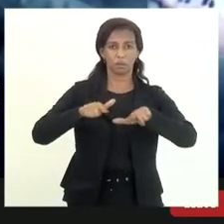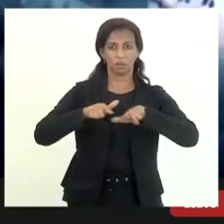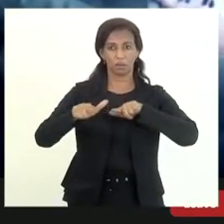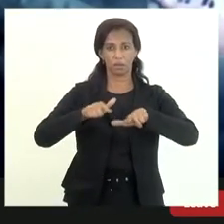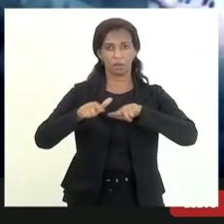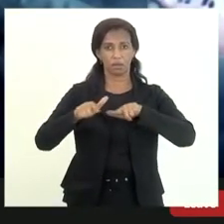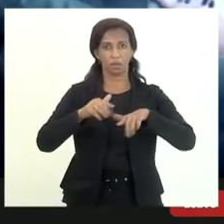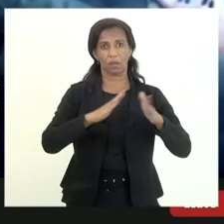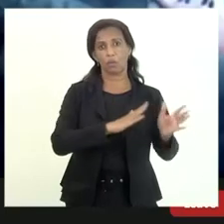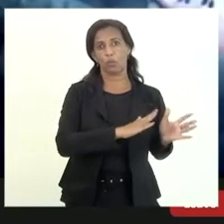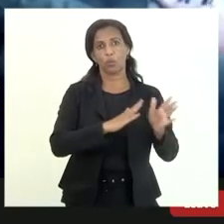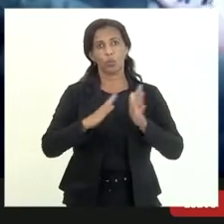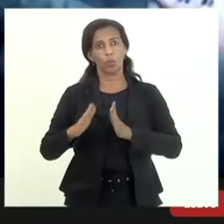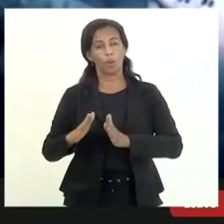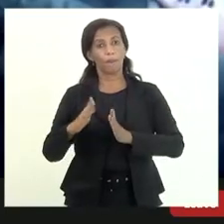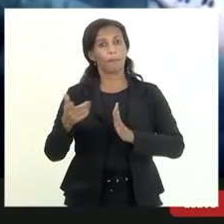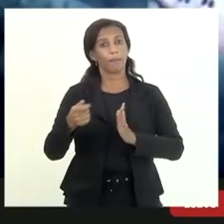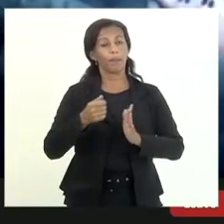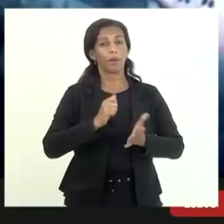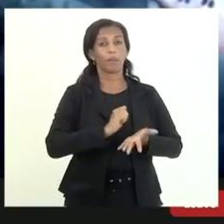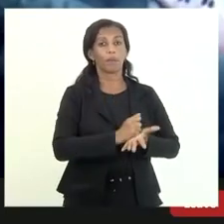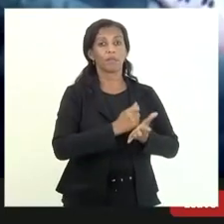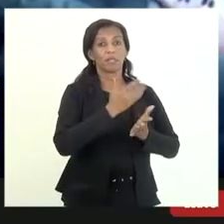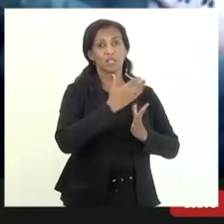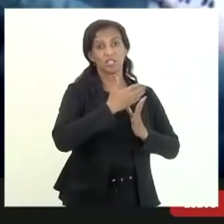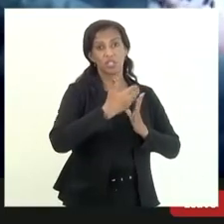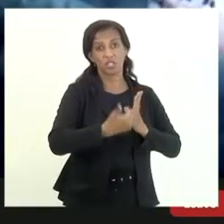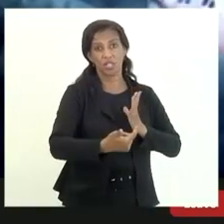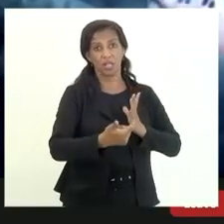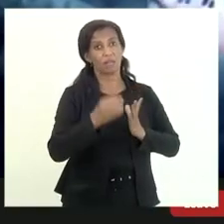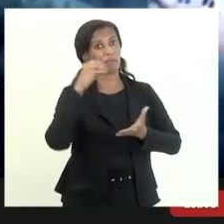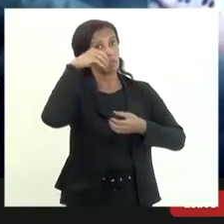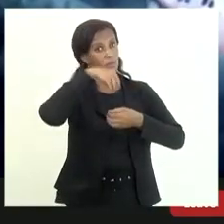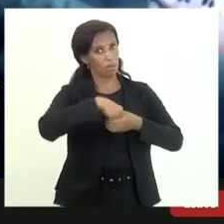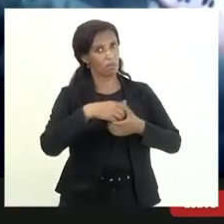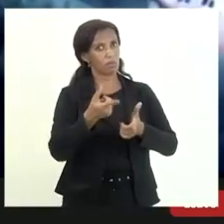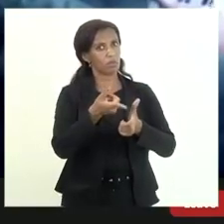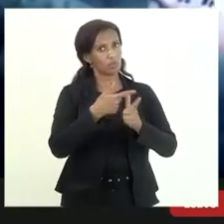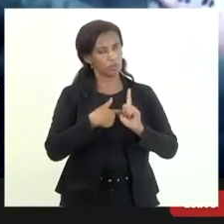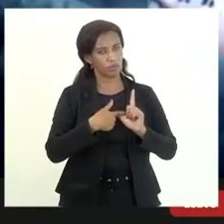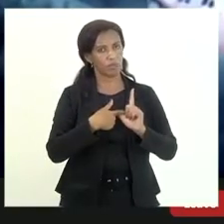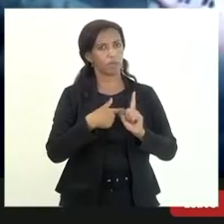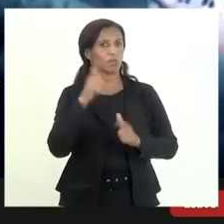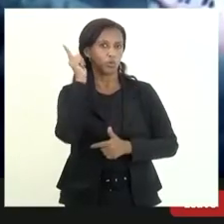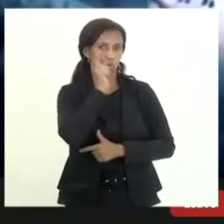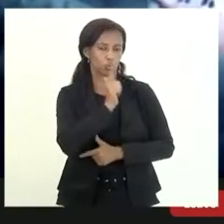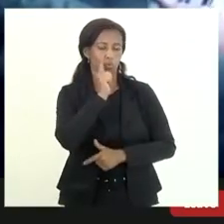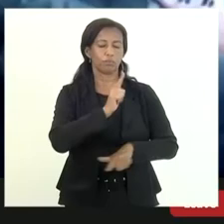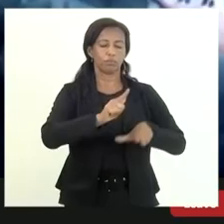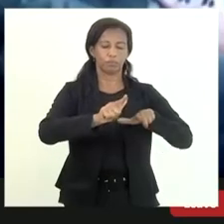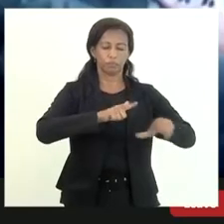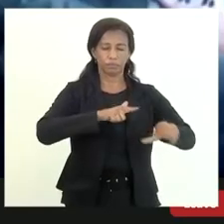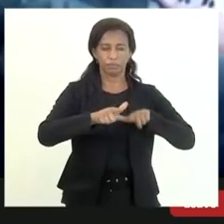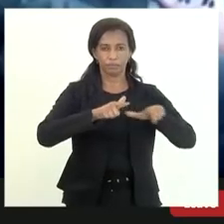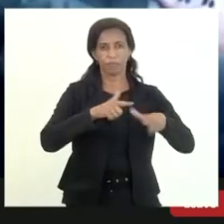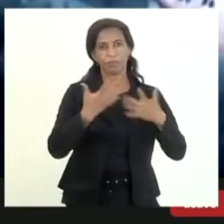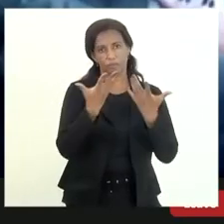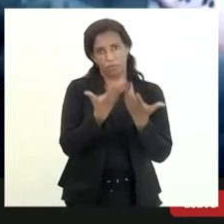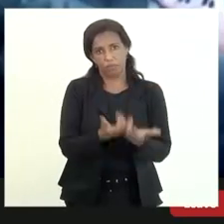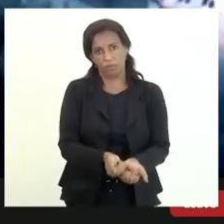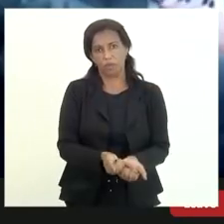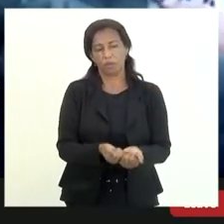pelo menos em relação aos créditos inscritos em dívida ativa esse a gente consegue trabalhar vamos